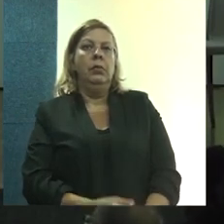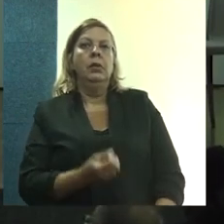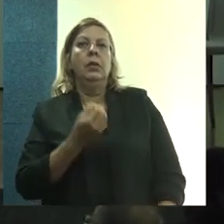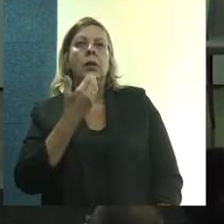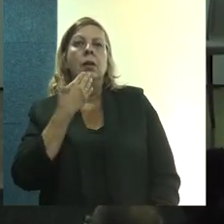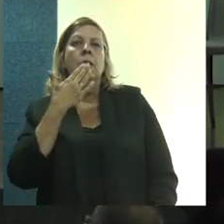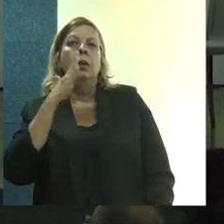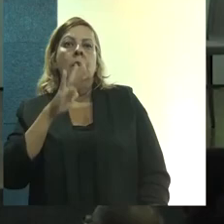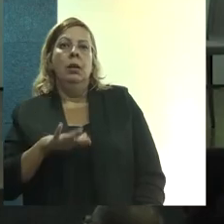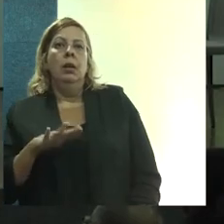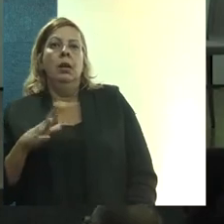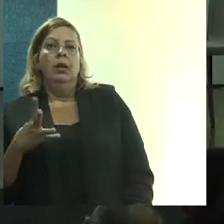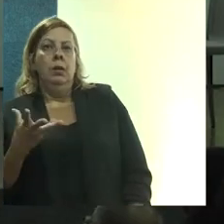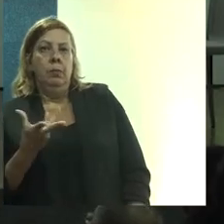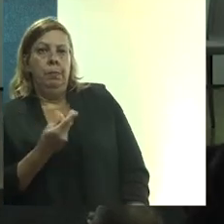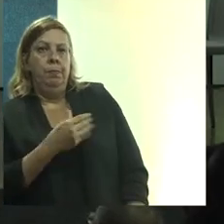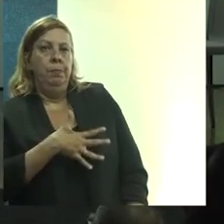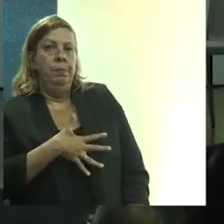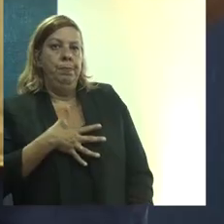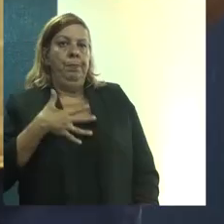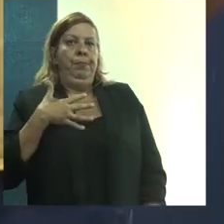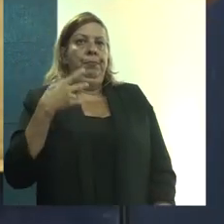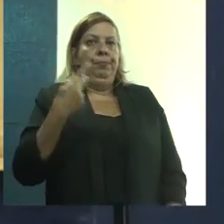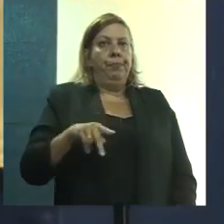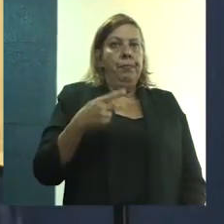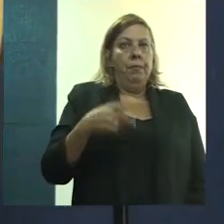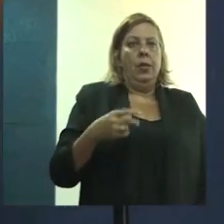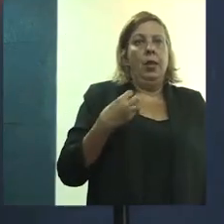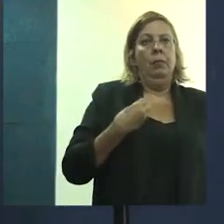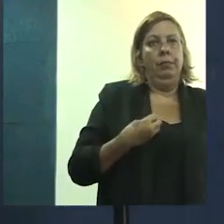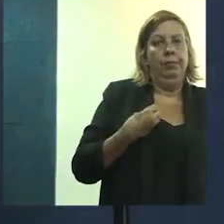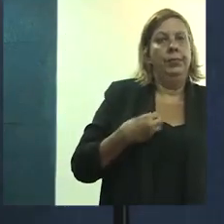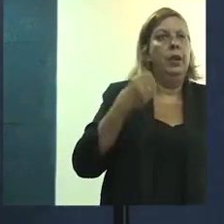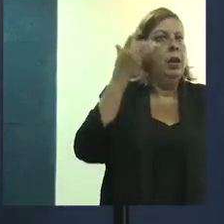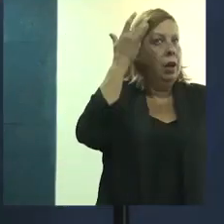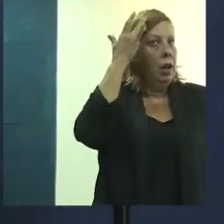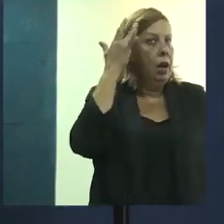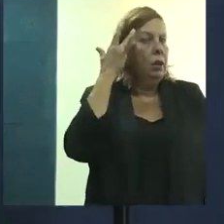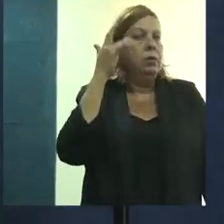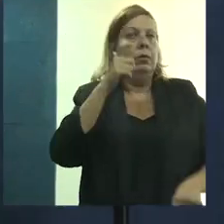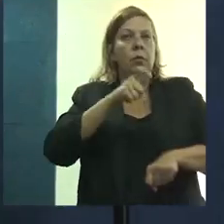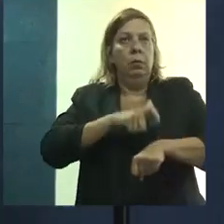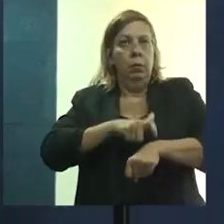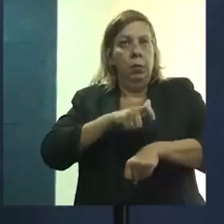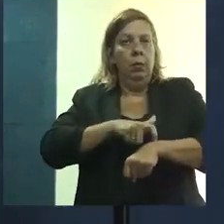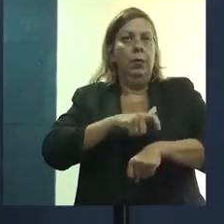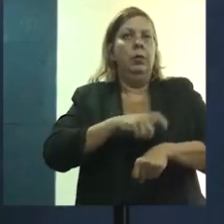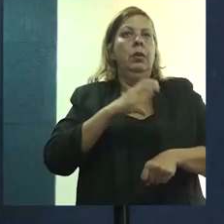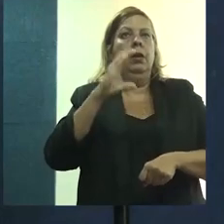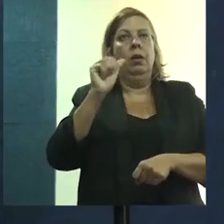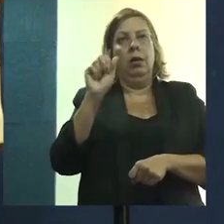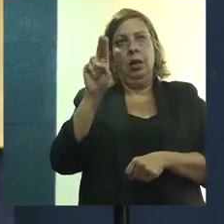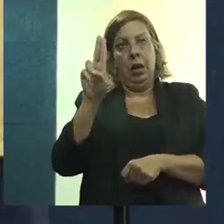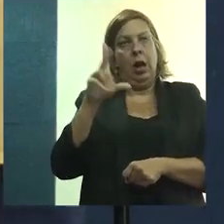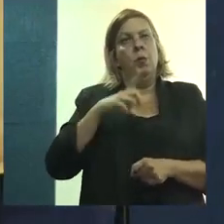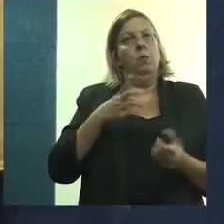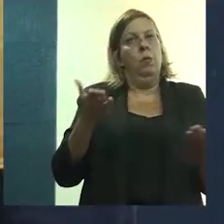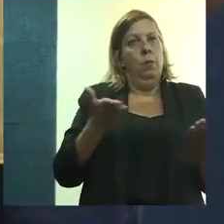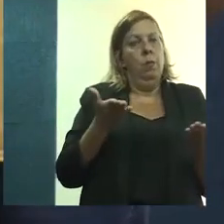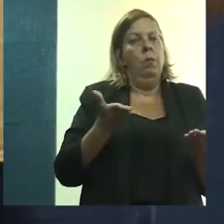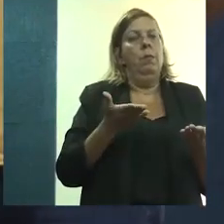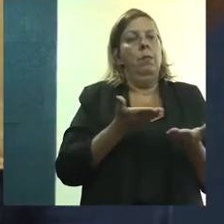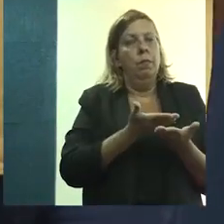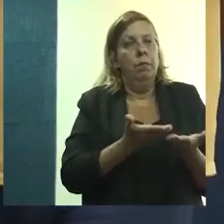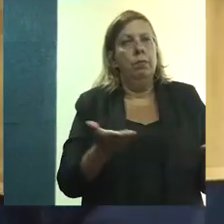Bem, boa tarde a todos. É uma satisfação estar aqui. Eu acho que esse momento que o CAL está